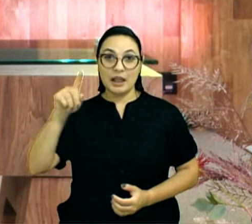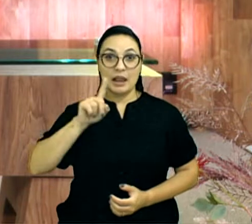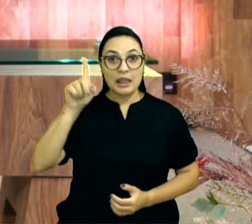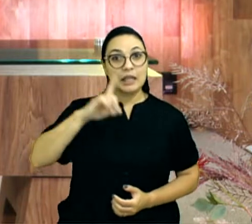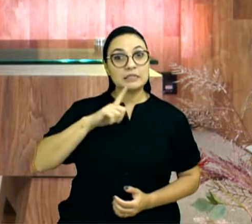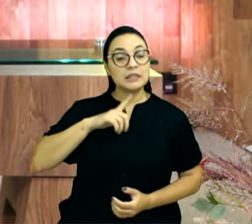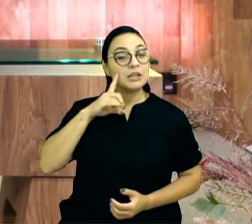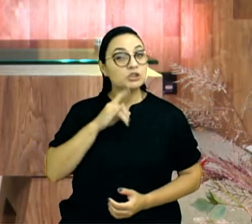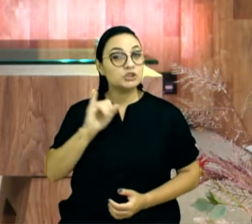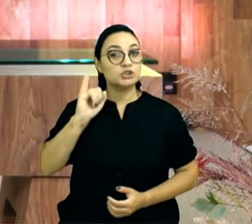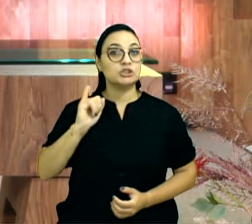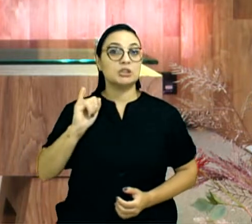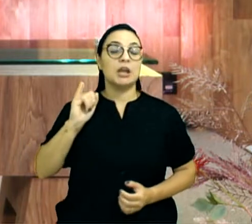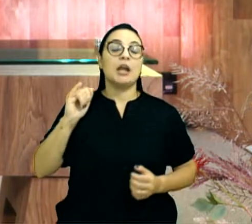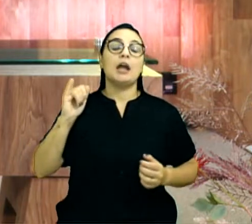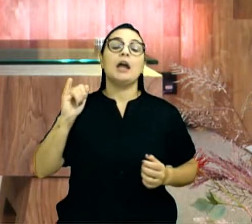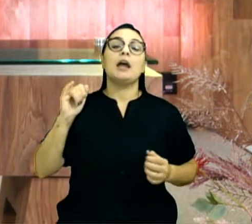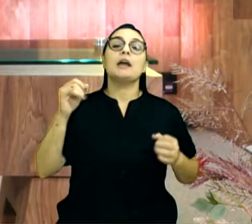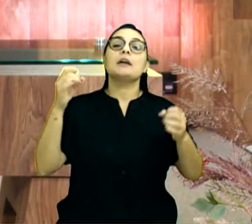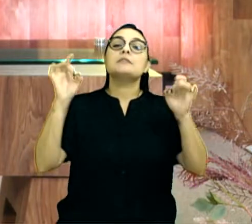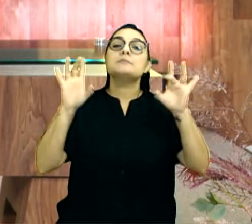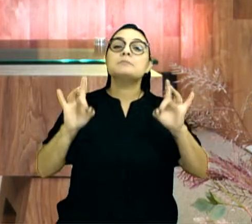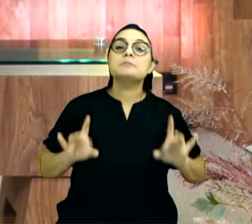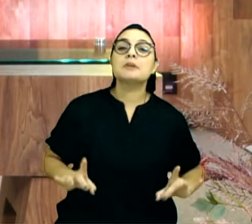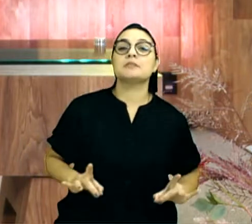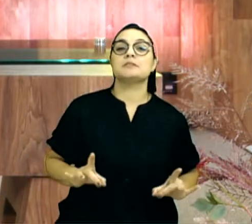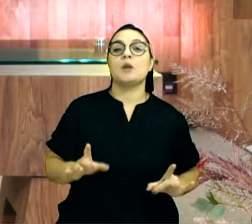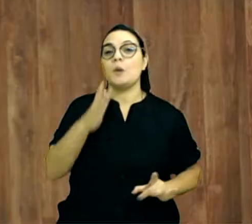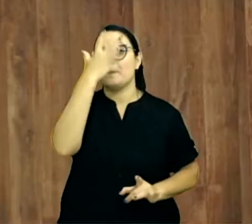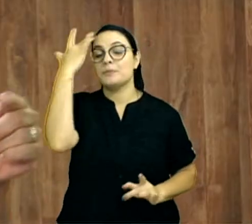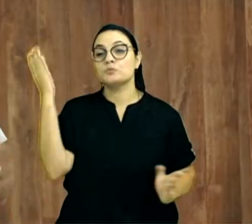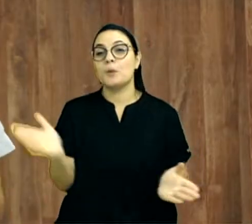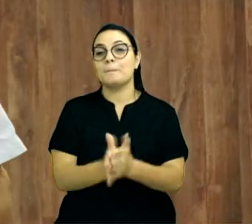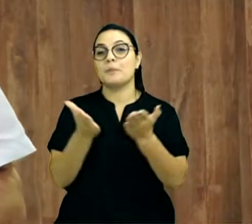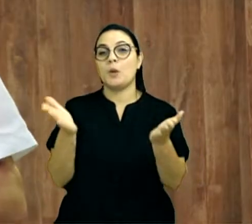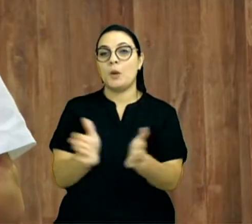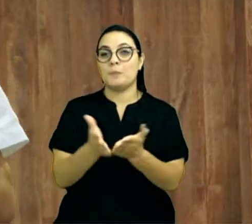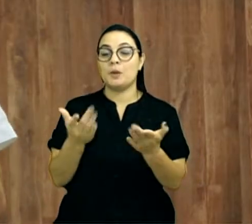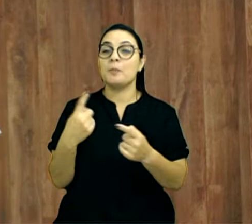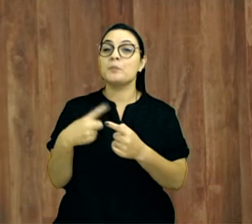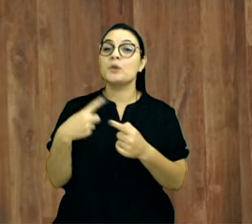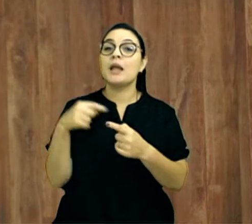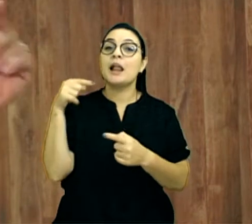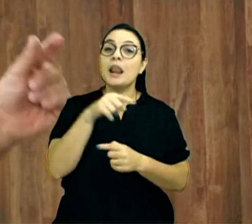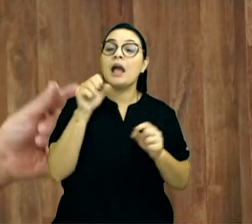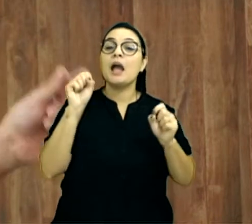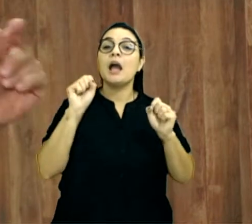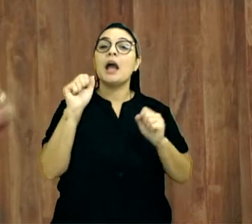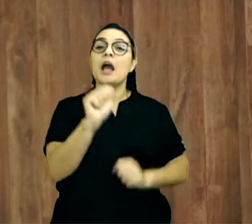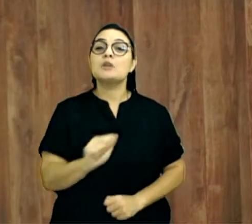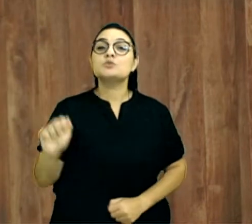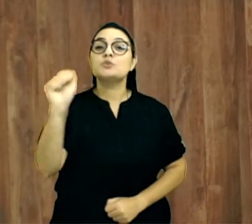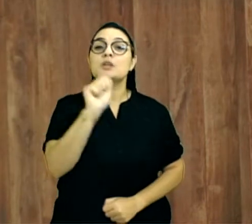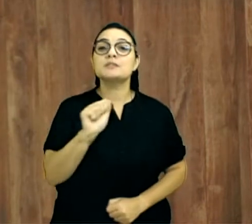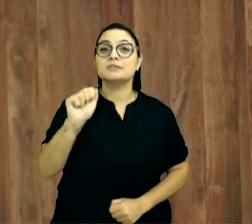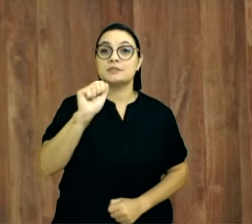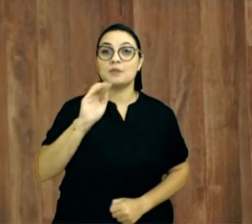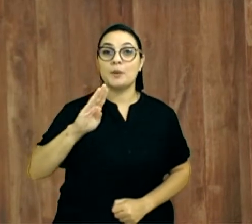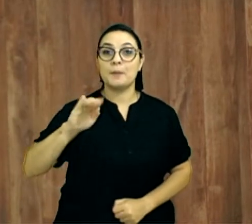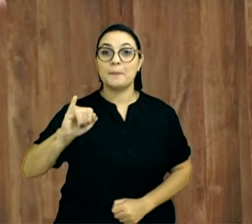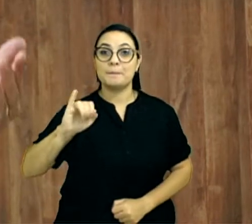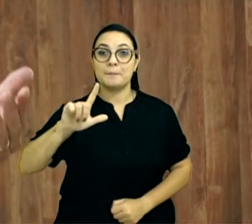A Associação Billy Graham tem um braço do seu ministério, que é a Bolsa do Samaritano,